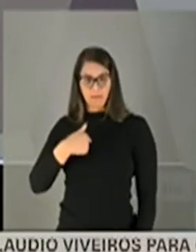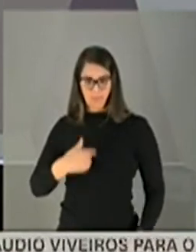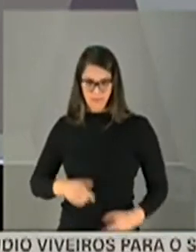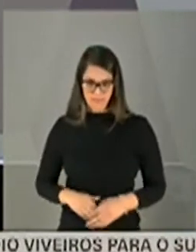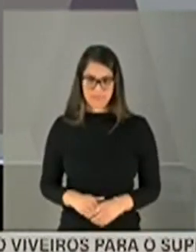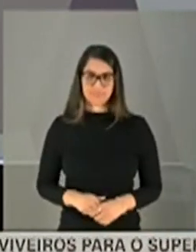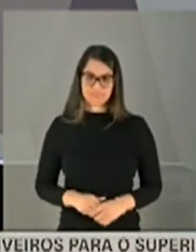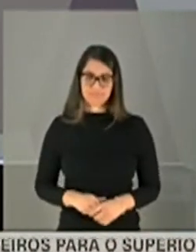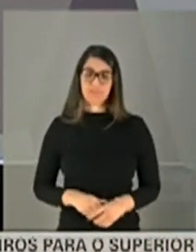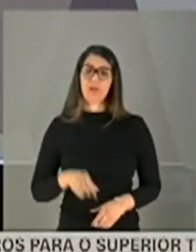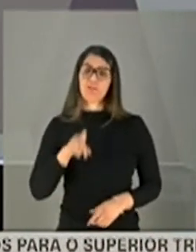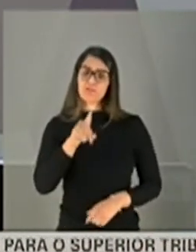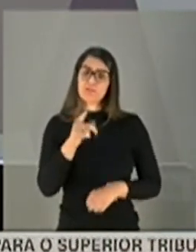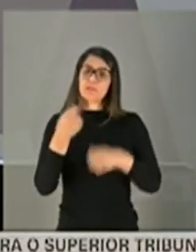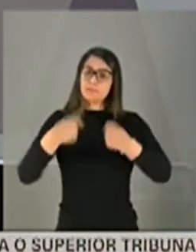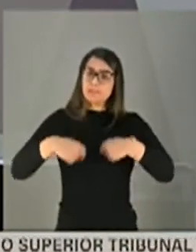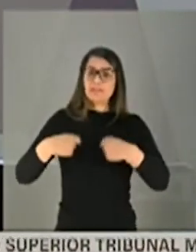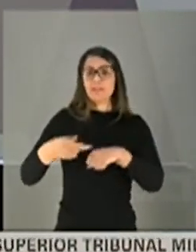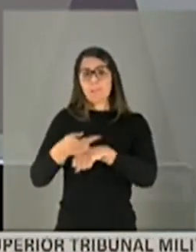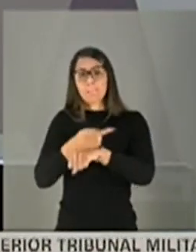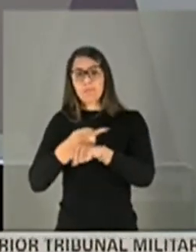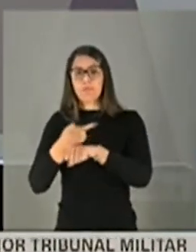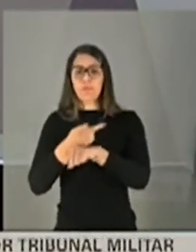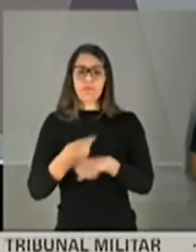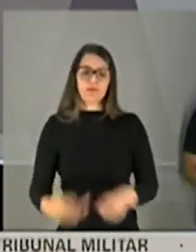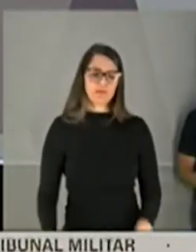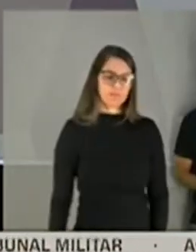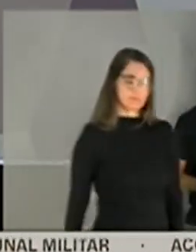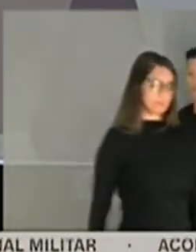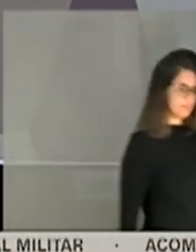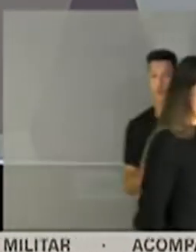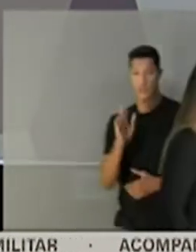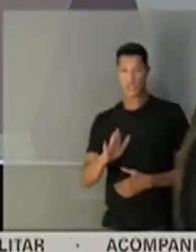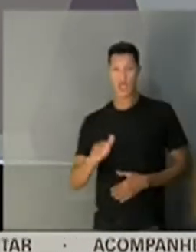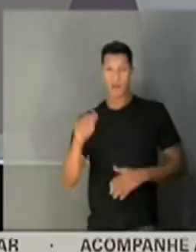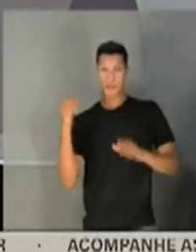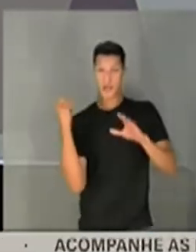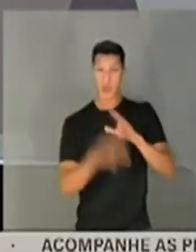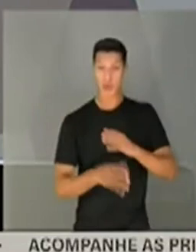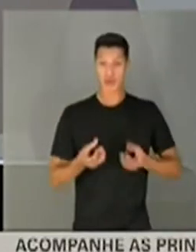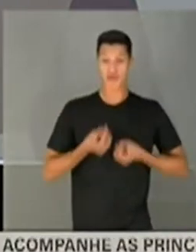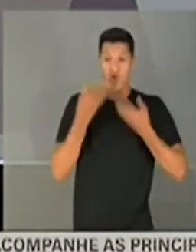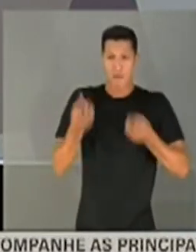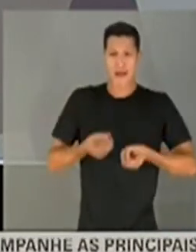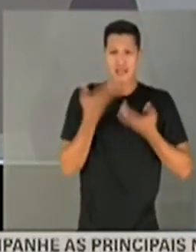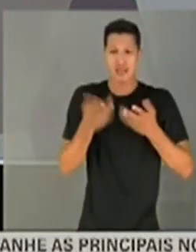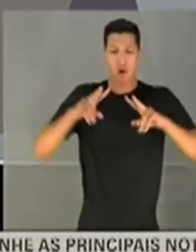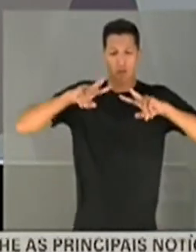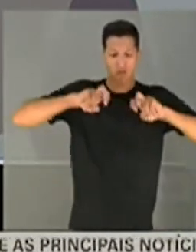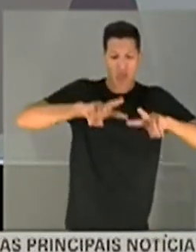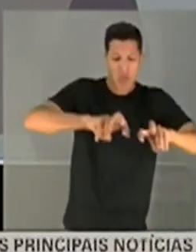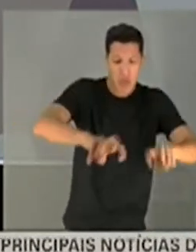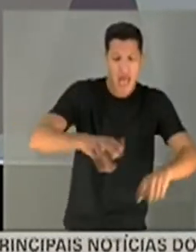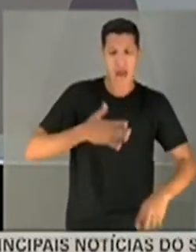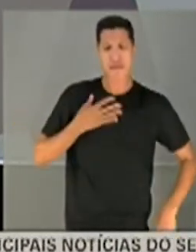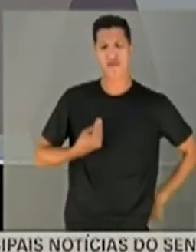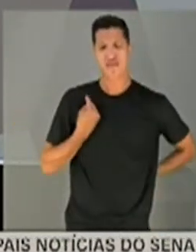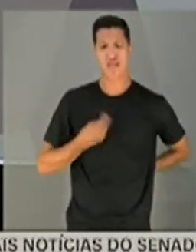Vossa Excelência precisa procurar. O senhor já mandou os seus agentes de informação vasculhar minha vida toda.